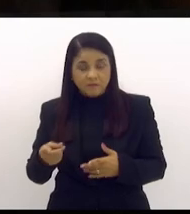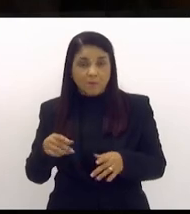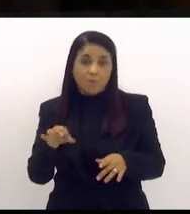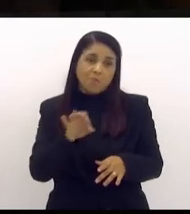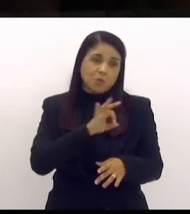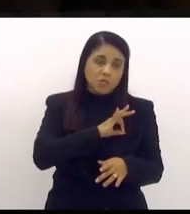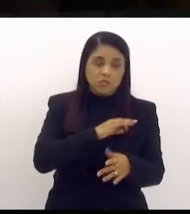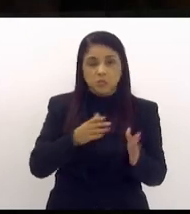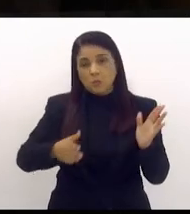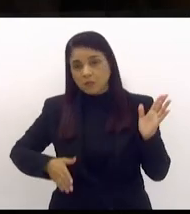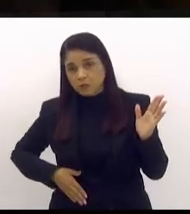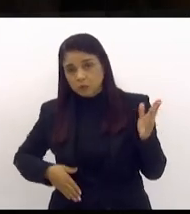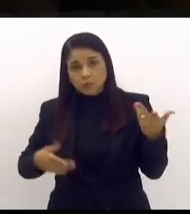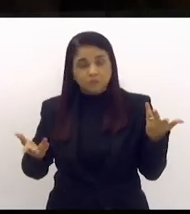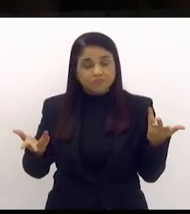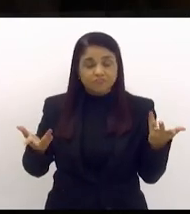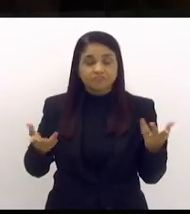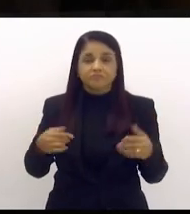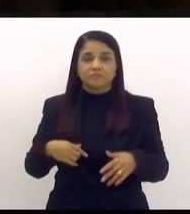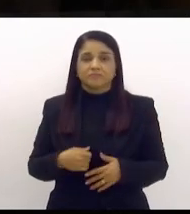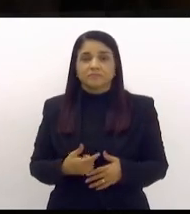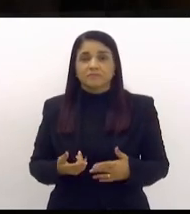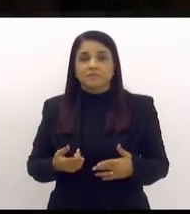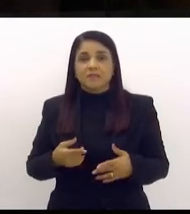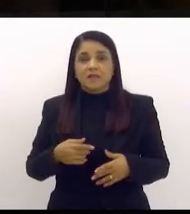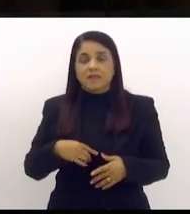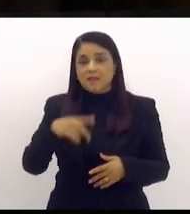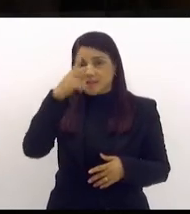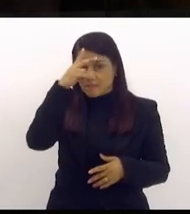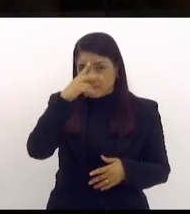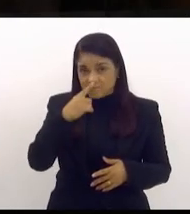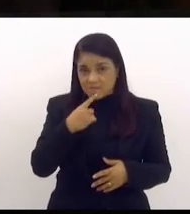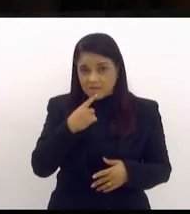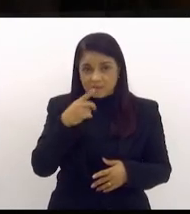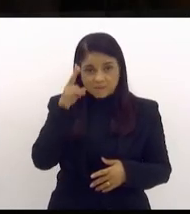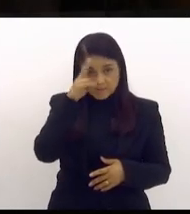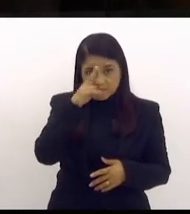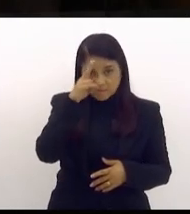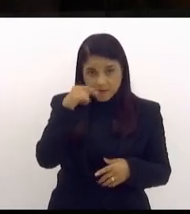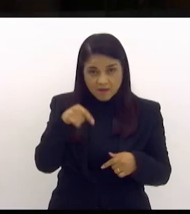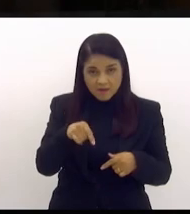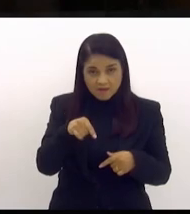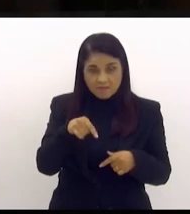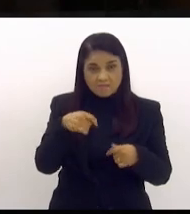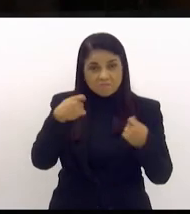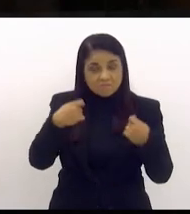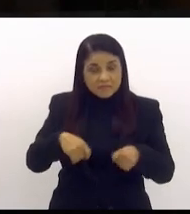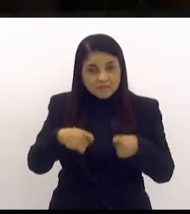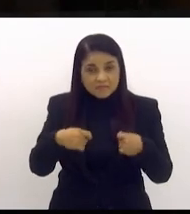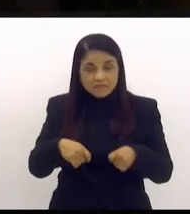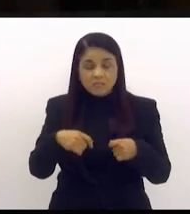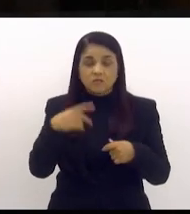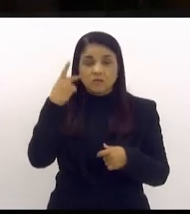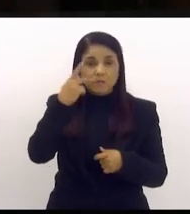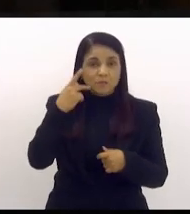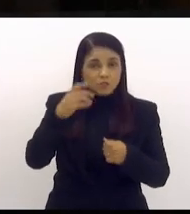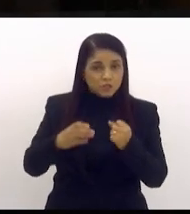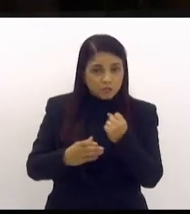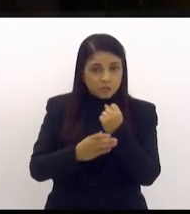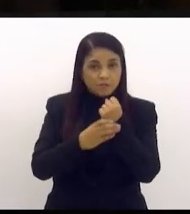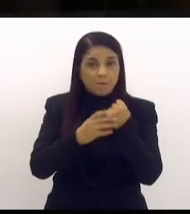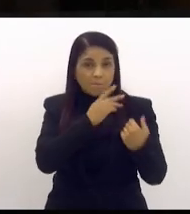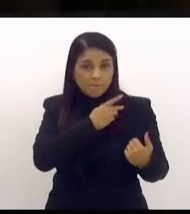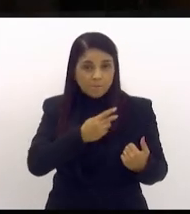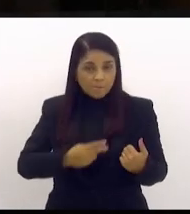diante disso que eu queria lembrar aqui que a imagem que a gente precisa de uma política pública de segurança,